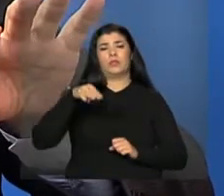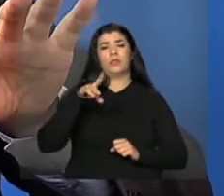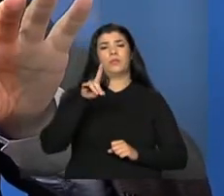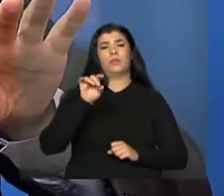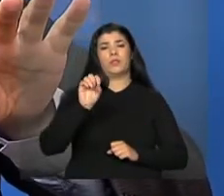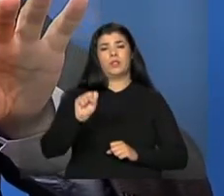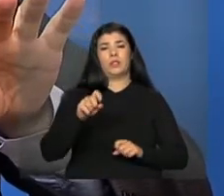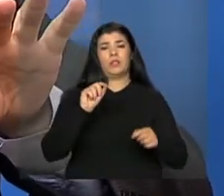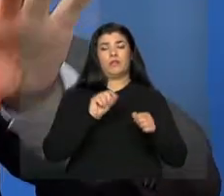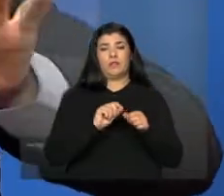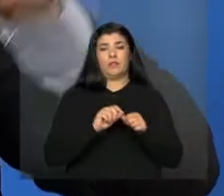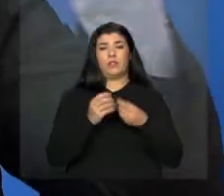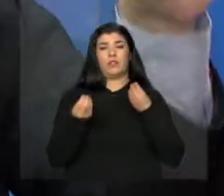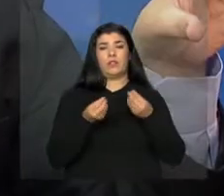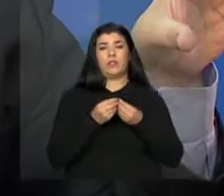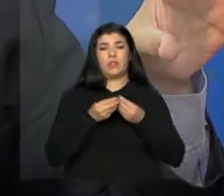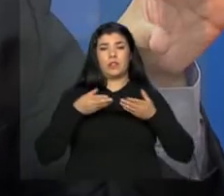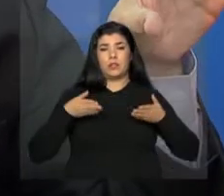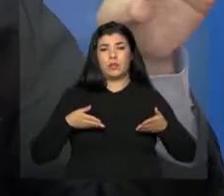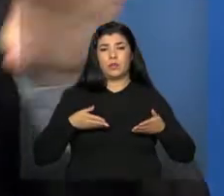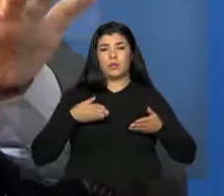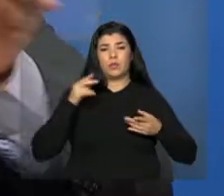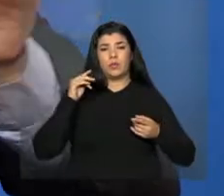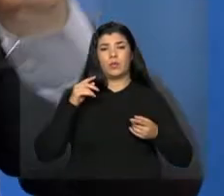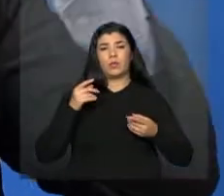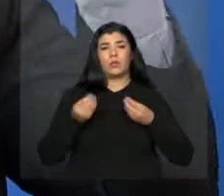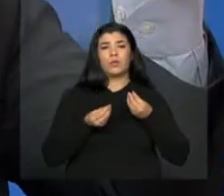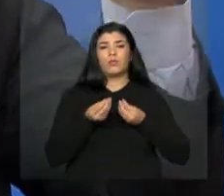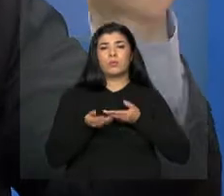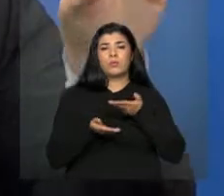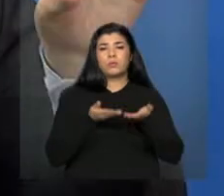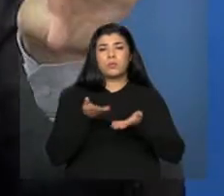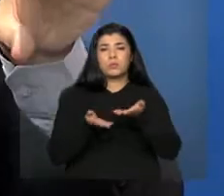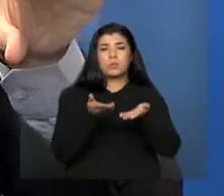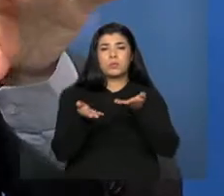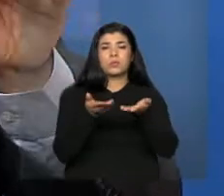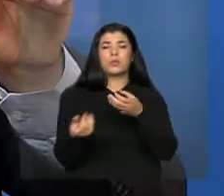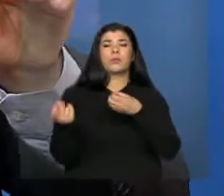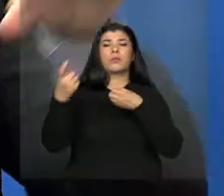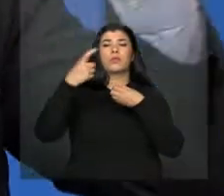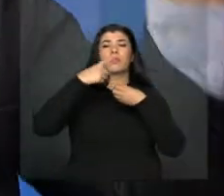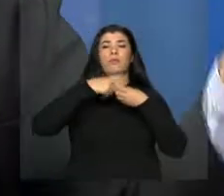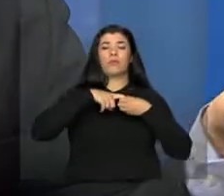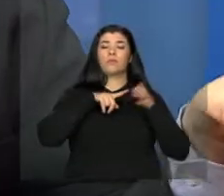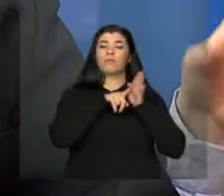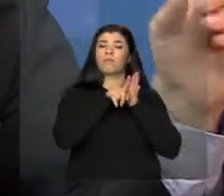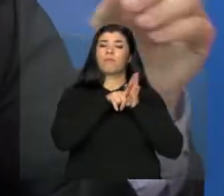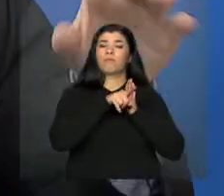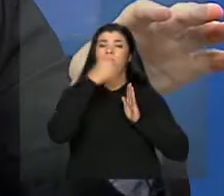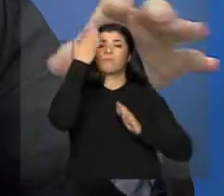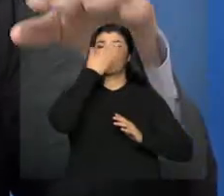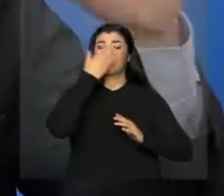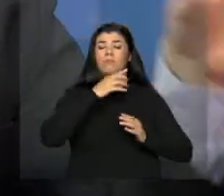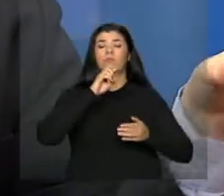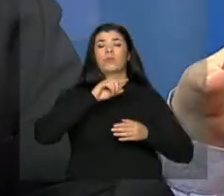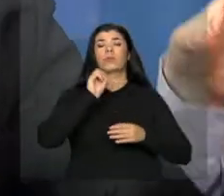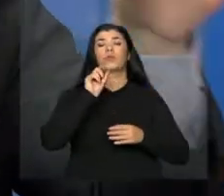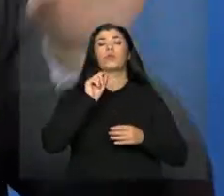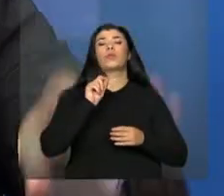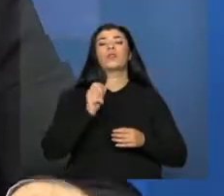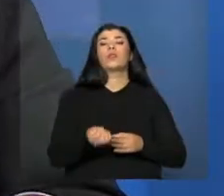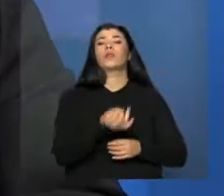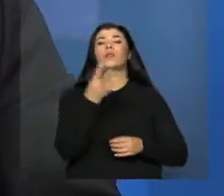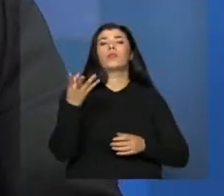caminho de volta, ou seja, essa trilhazinha para verificar o que foi pago com recurso federal, o que não